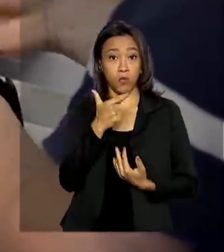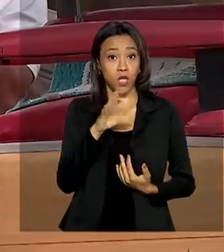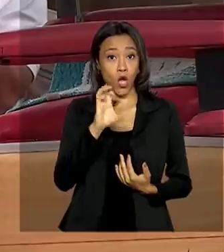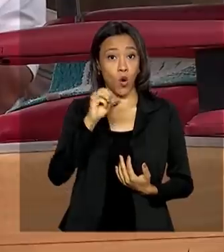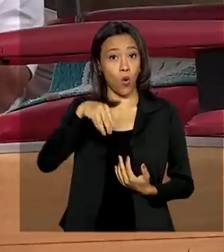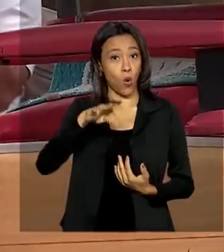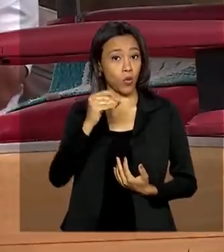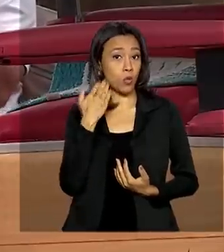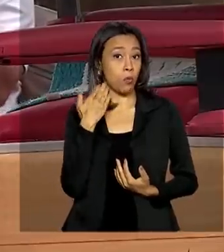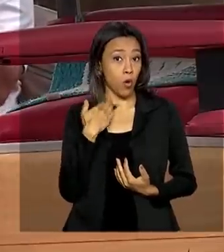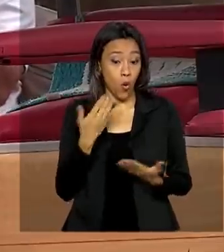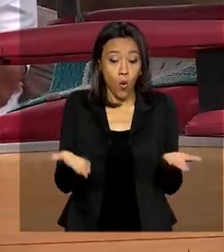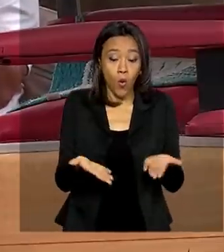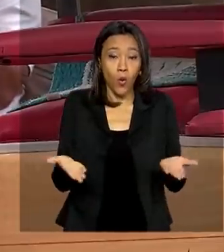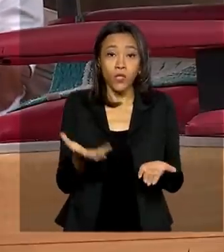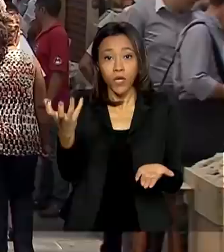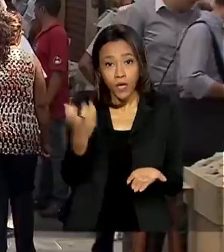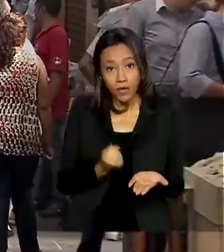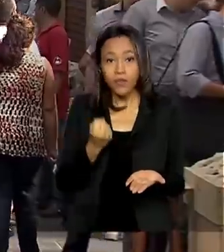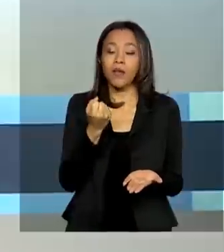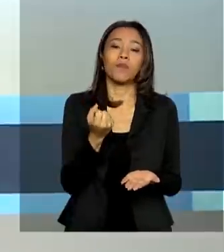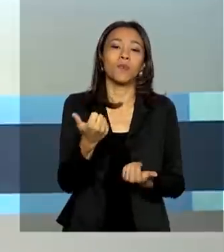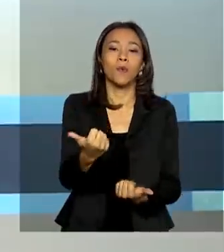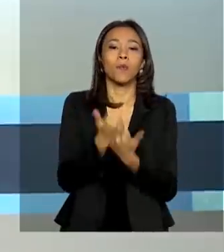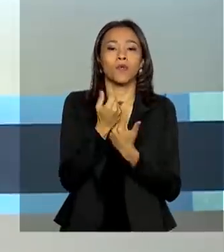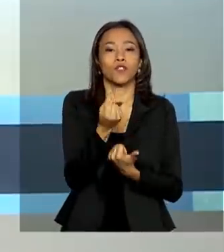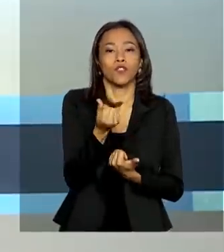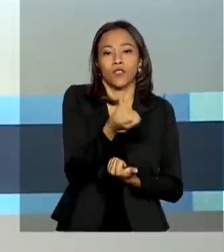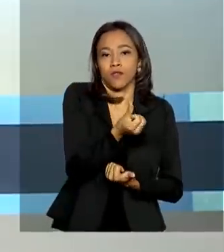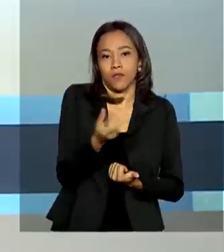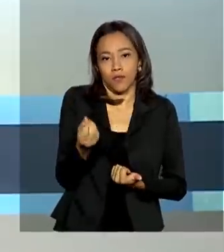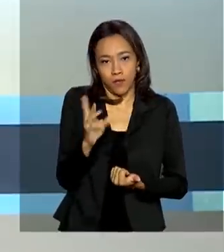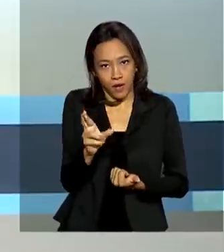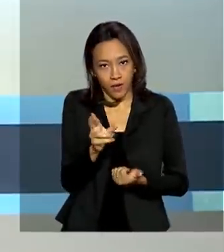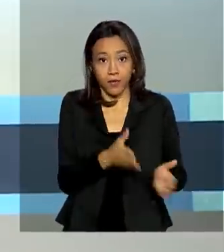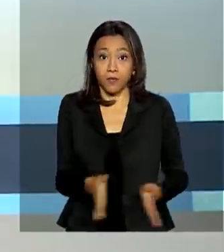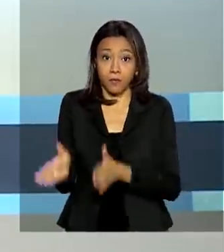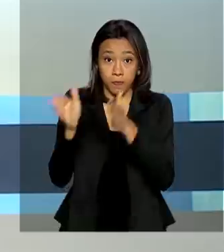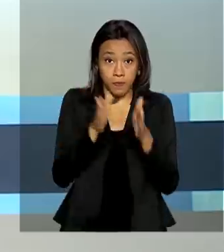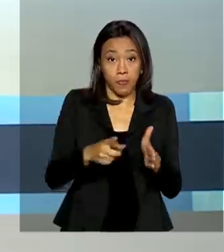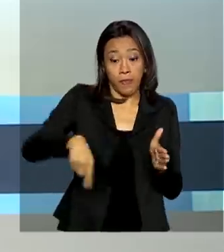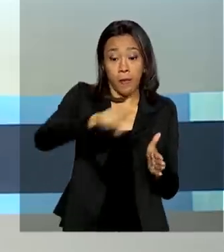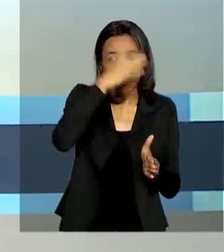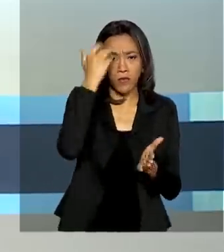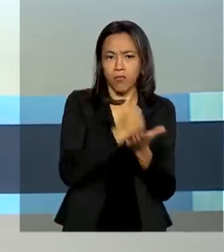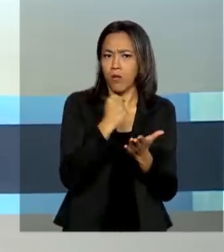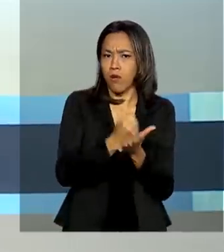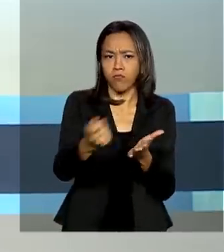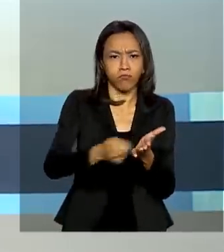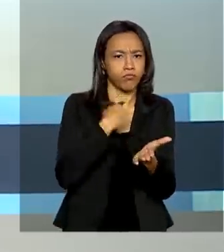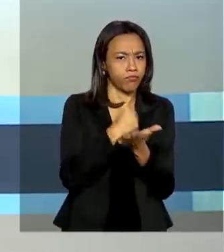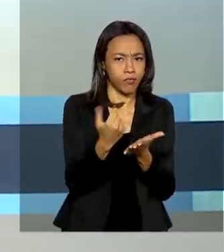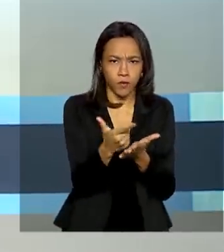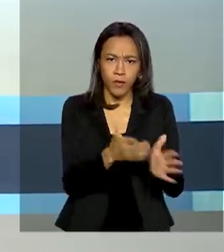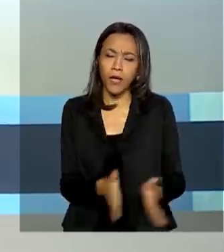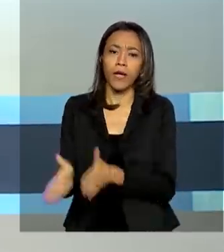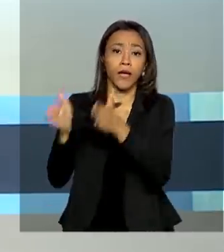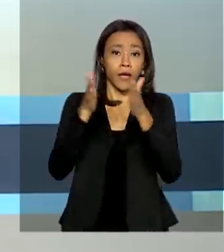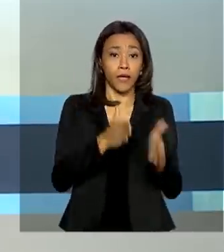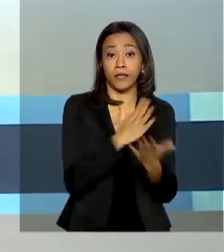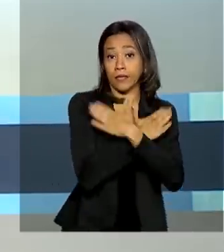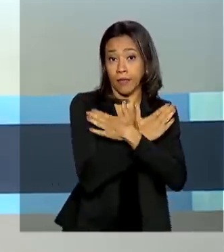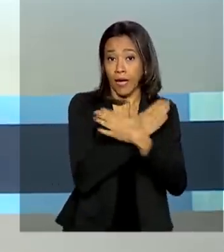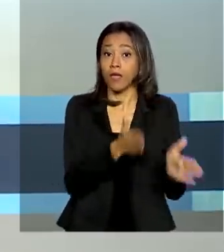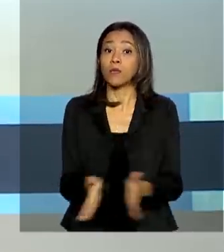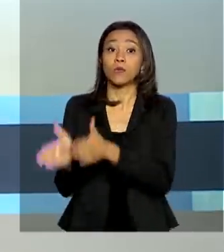recebem hoje o auxílio de 600 reais. Além disso, trabalhadores informais, desempregados e microempreendedores